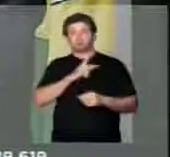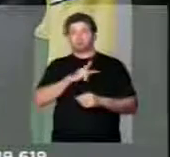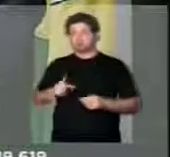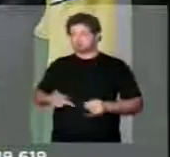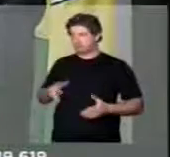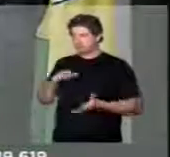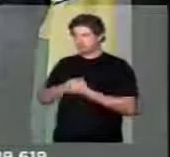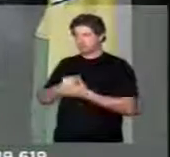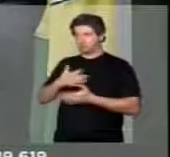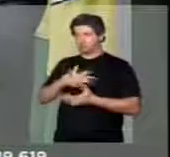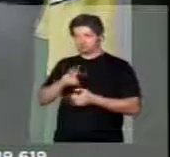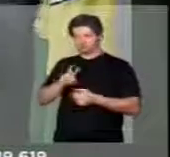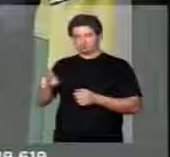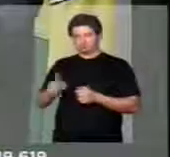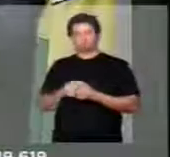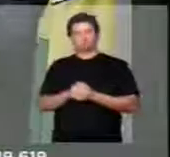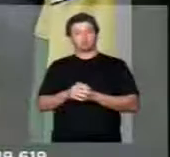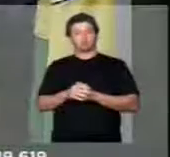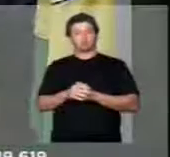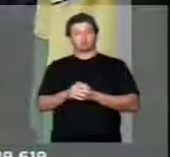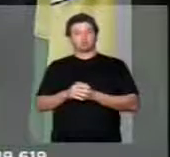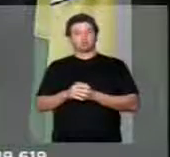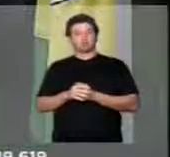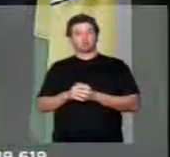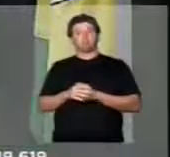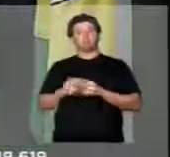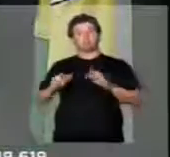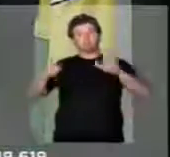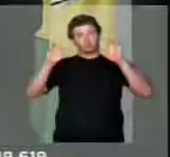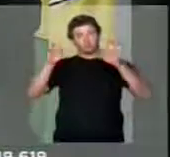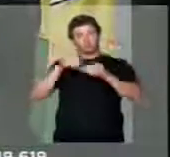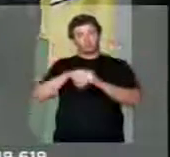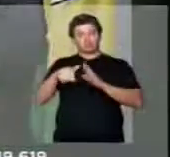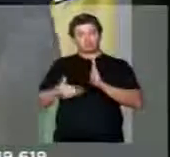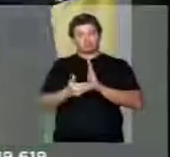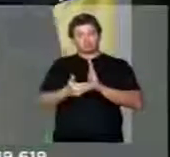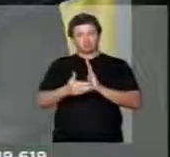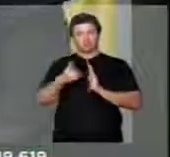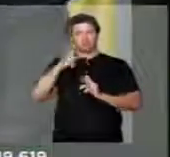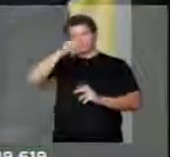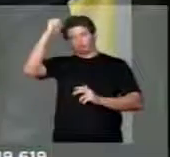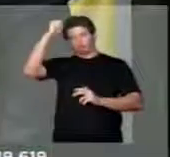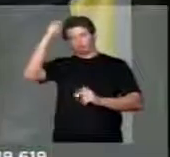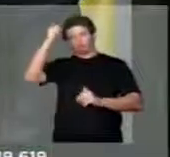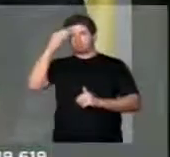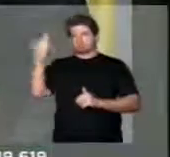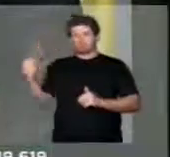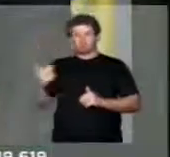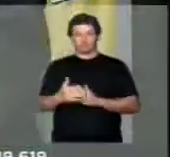fica aqui o registro, sucesso para a eleição e que no final essa casa seja vitoriosa. Muito obrigado. Obrigado.